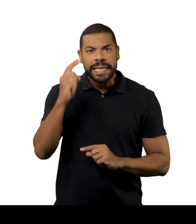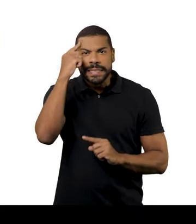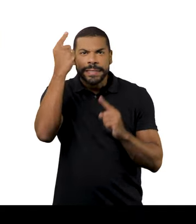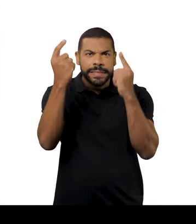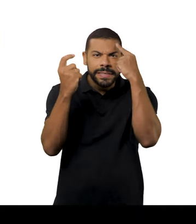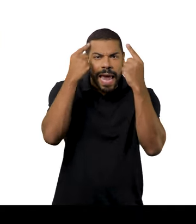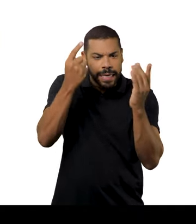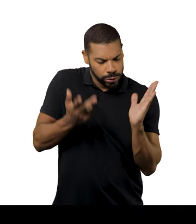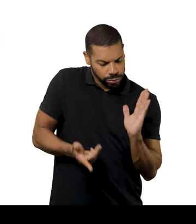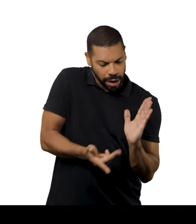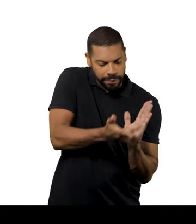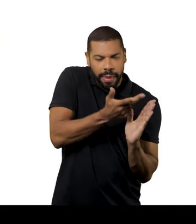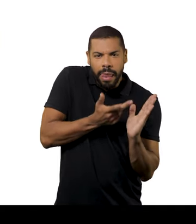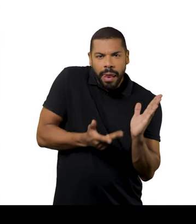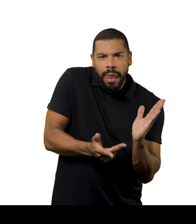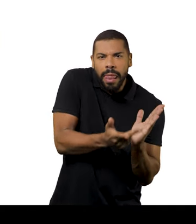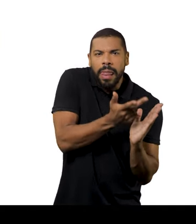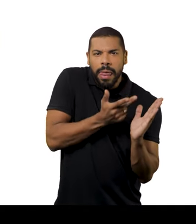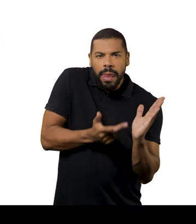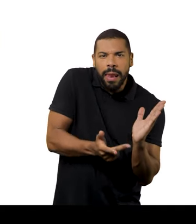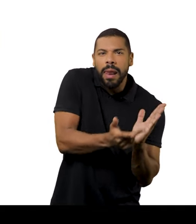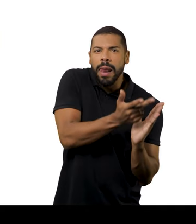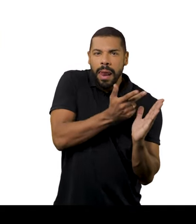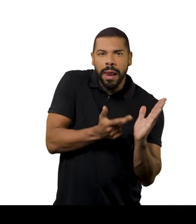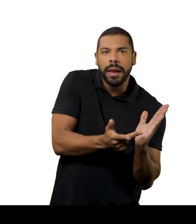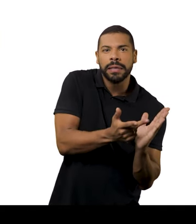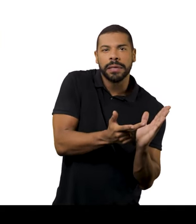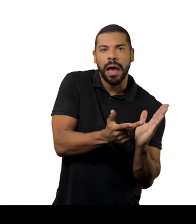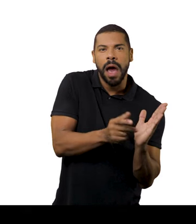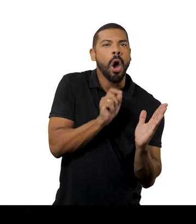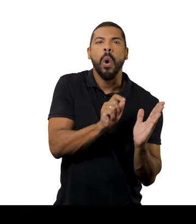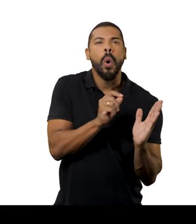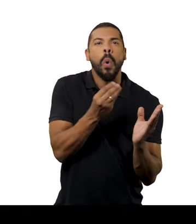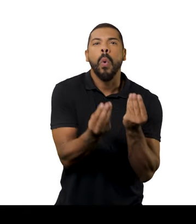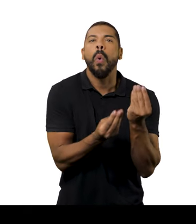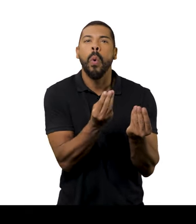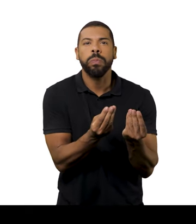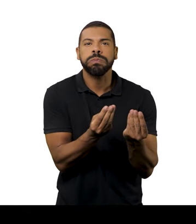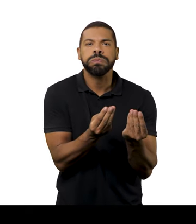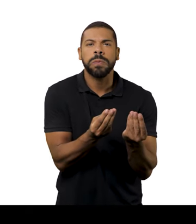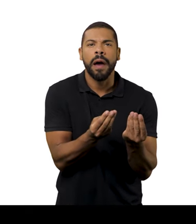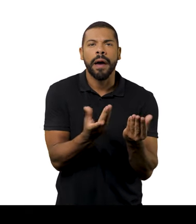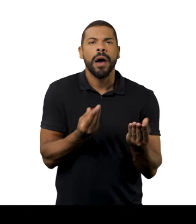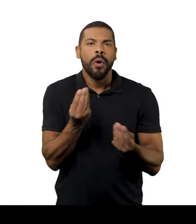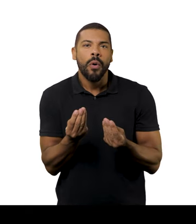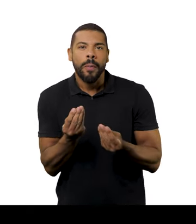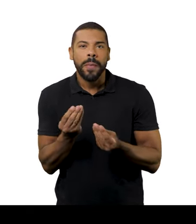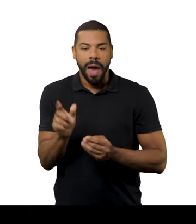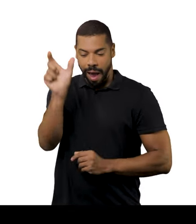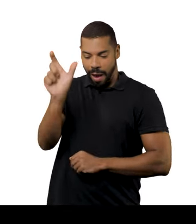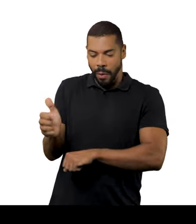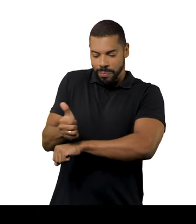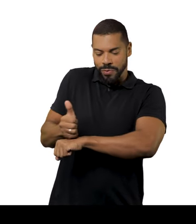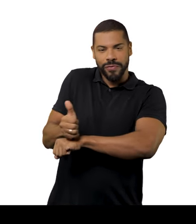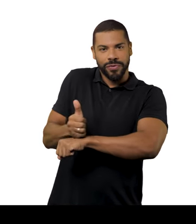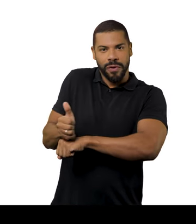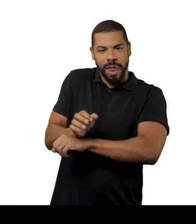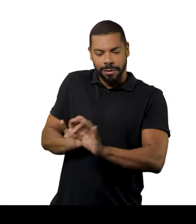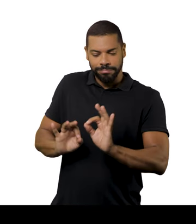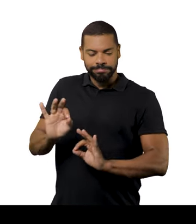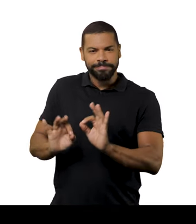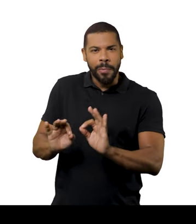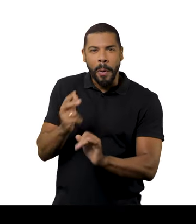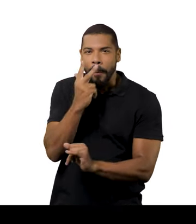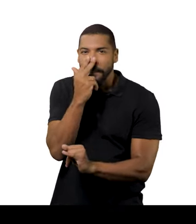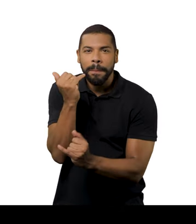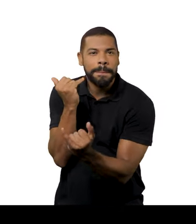Essa ideia da modelagem, por exemplo, de você transformar um desenho numa forma, né? O que o modelista faz, eu